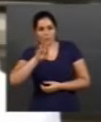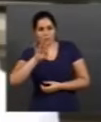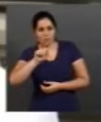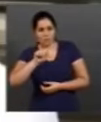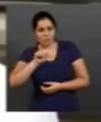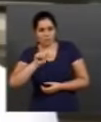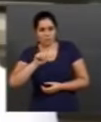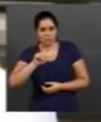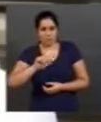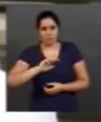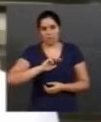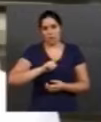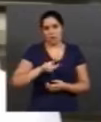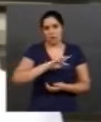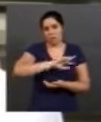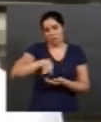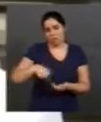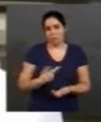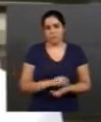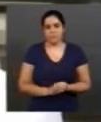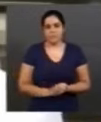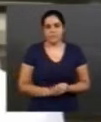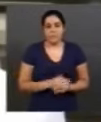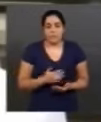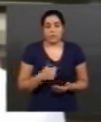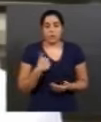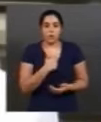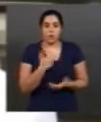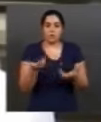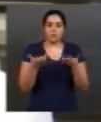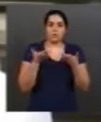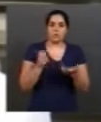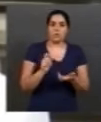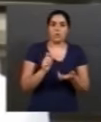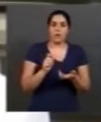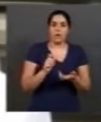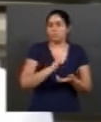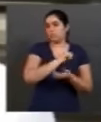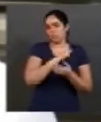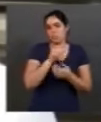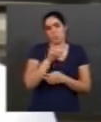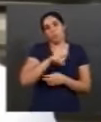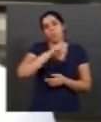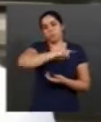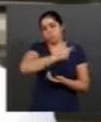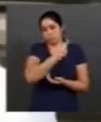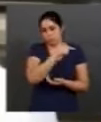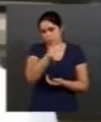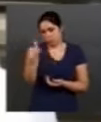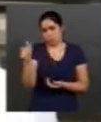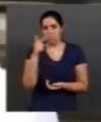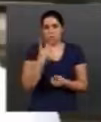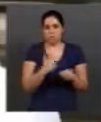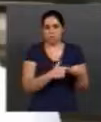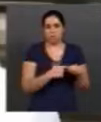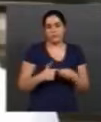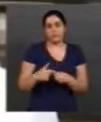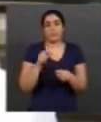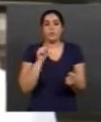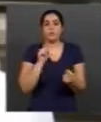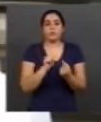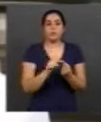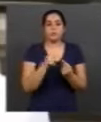intenção é que ele seja replicado em outras cidades com o objetivo de fazer um